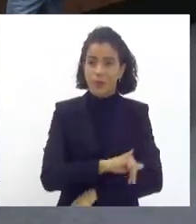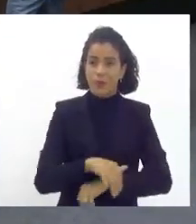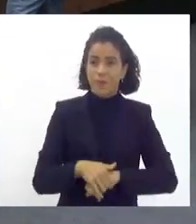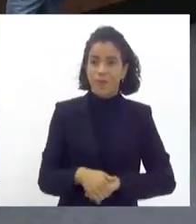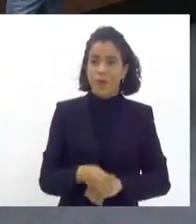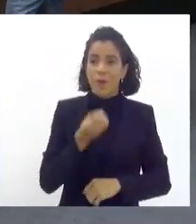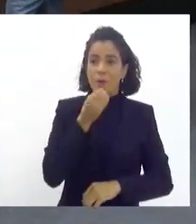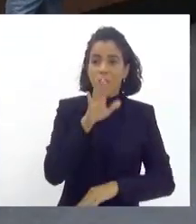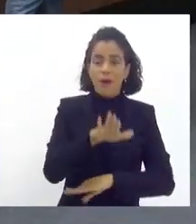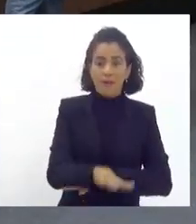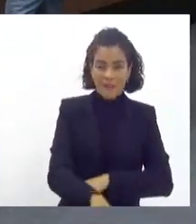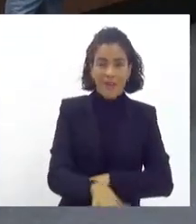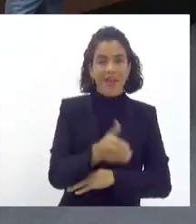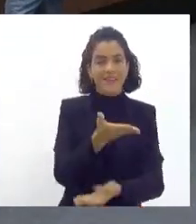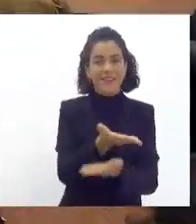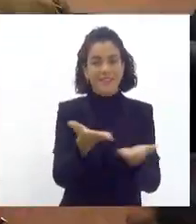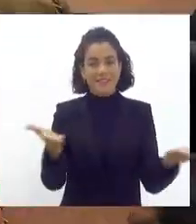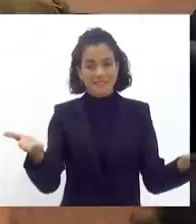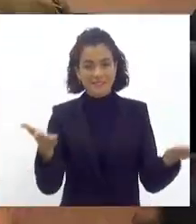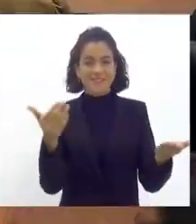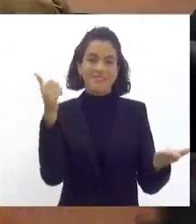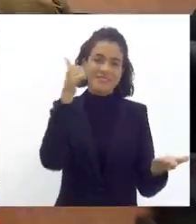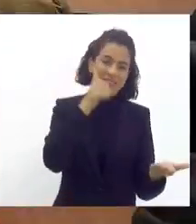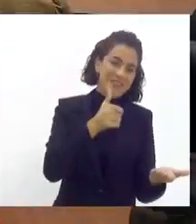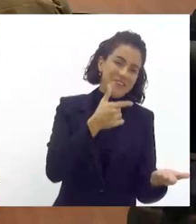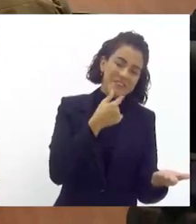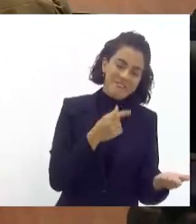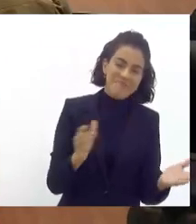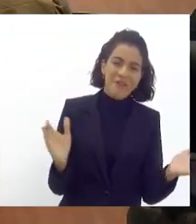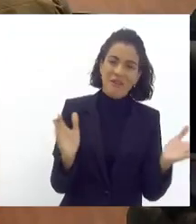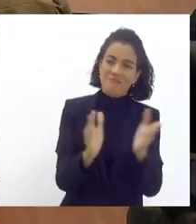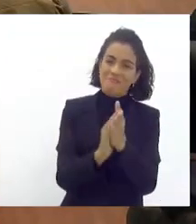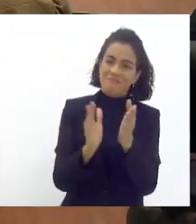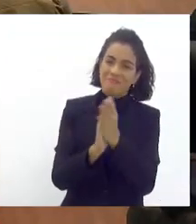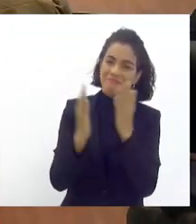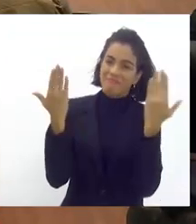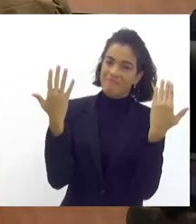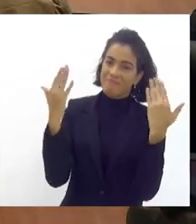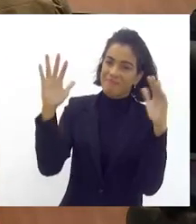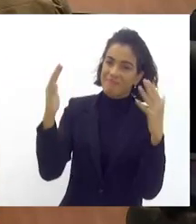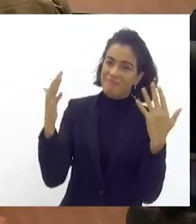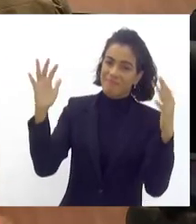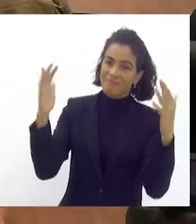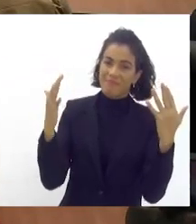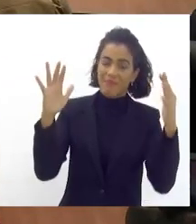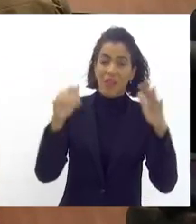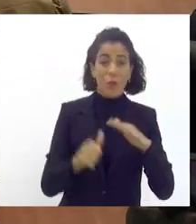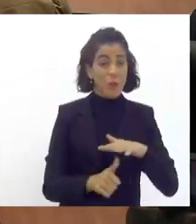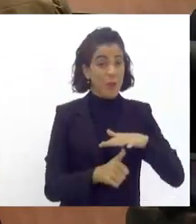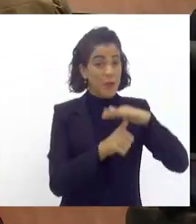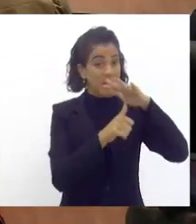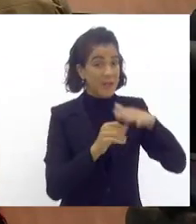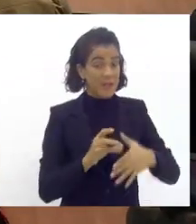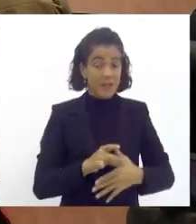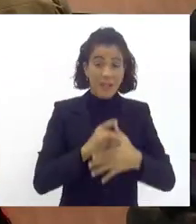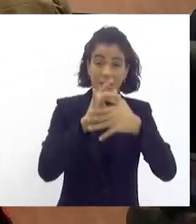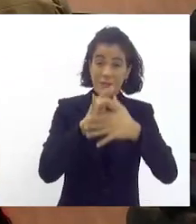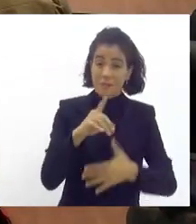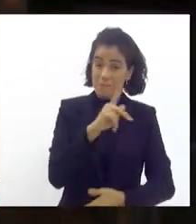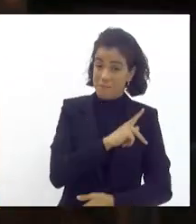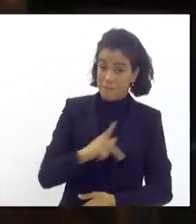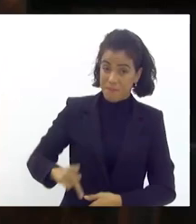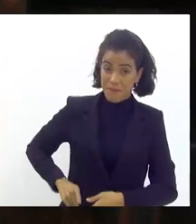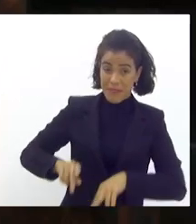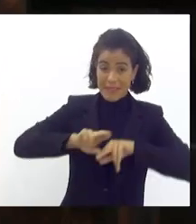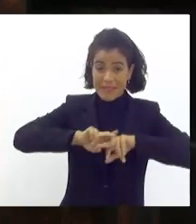boa tarde boa tarde a todos boa tarde a todas uma saudação aqui especial a todas as lideranças presidentes presidentas